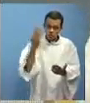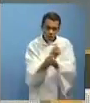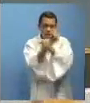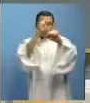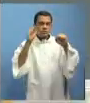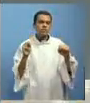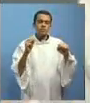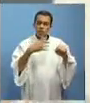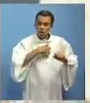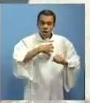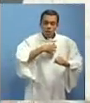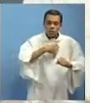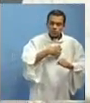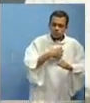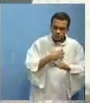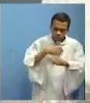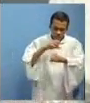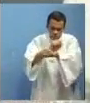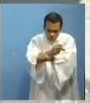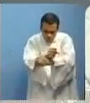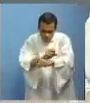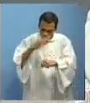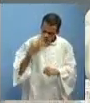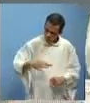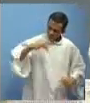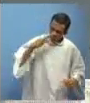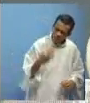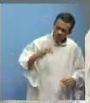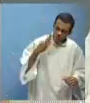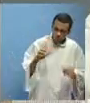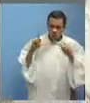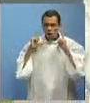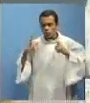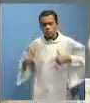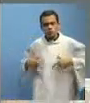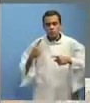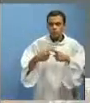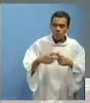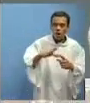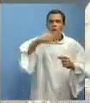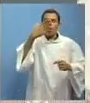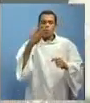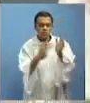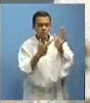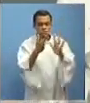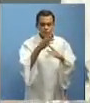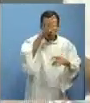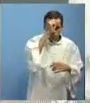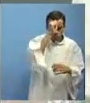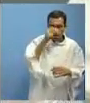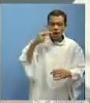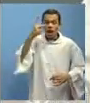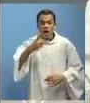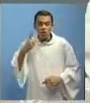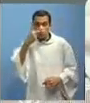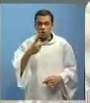escravidão e do sofrimento vivendo no Egito. Jesus aprendeu, quando Jesus aprendeu a falar, ele com certeza falava o idioma do